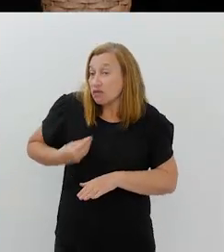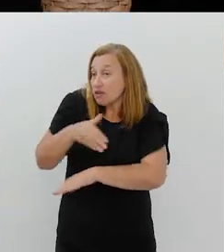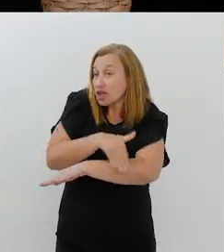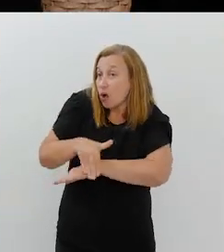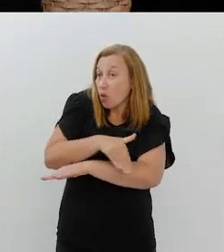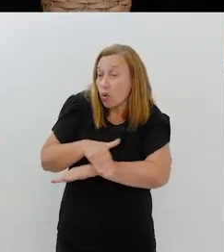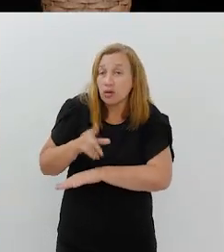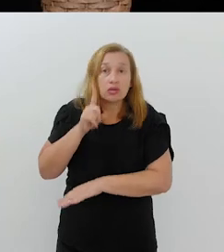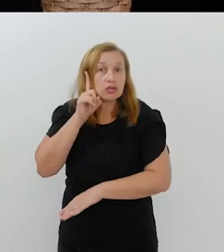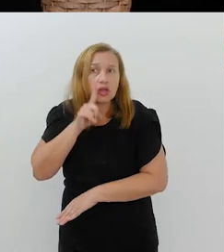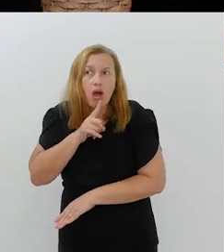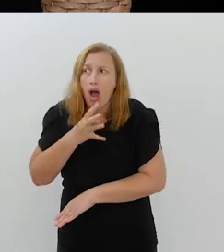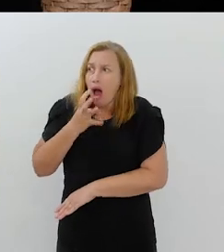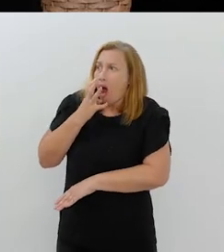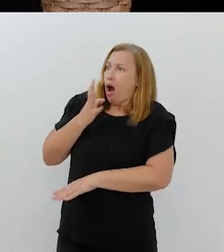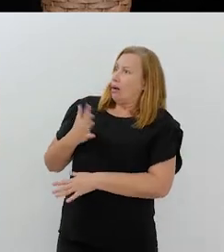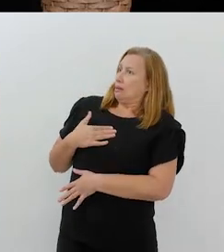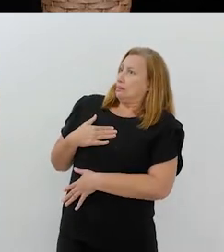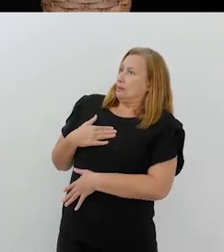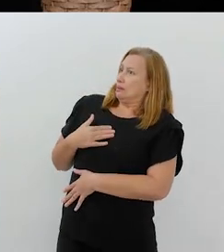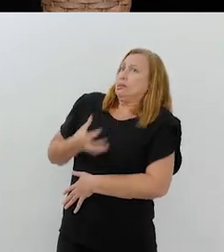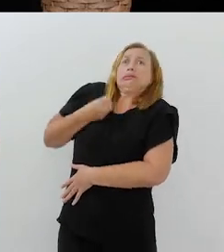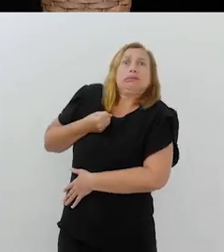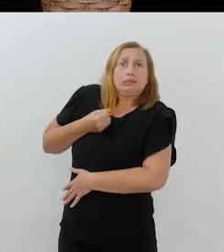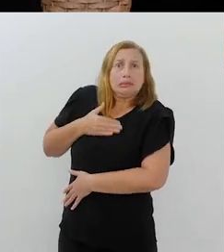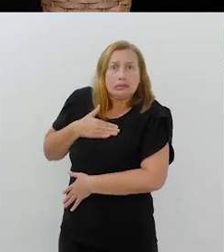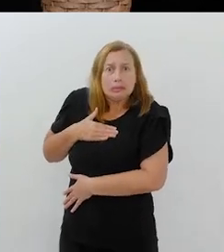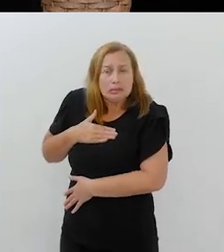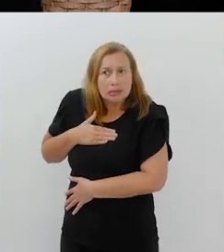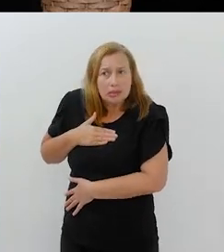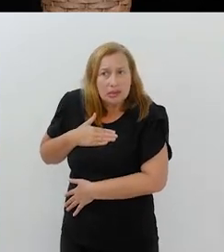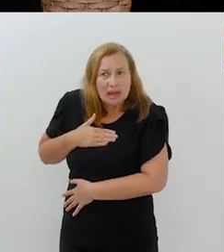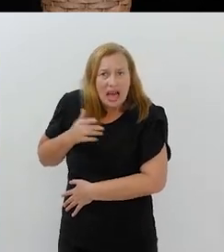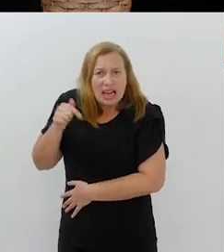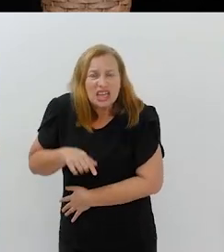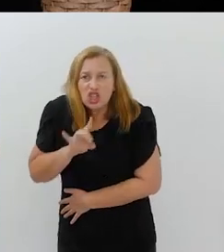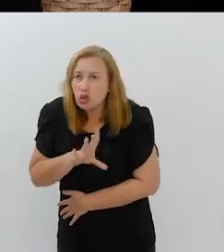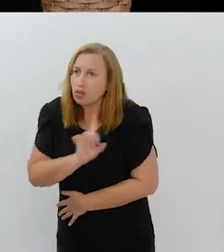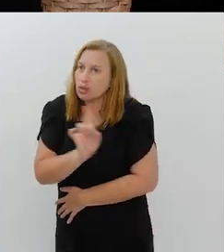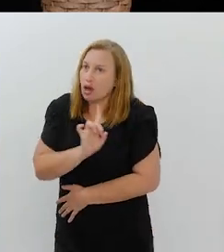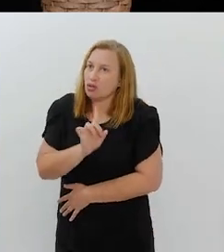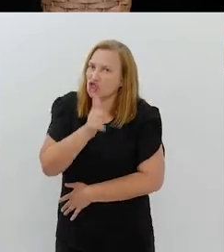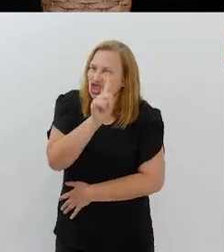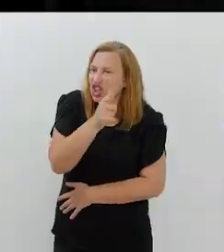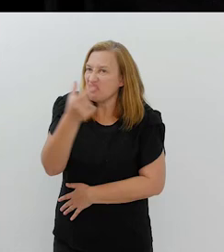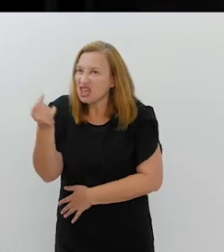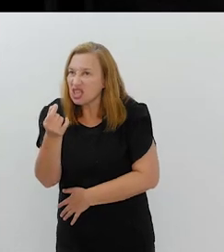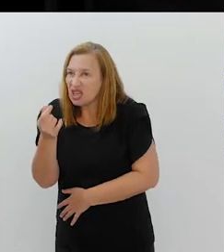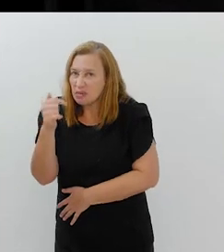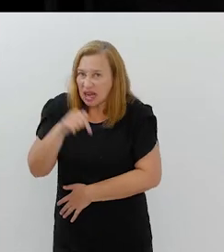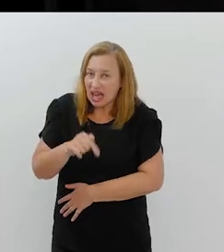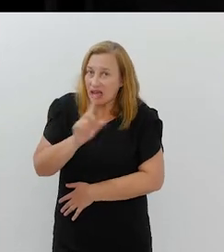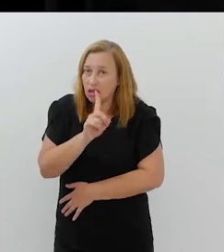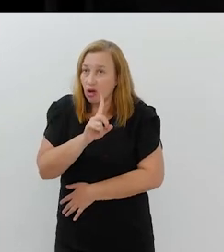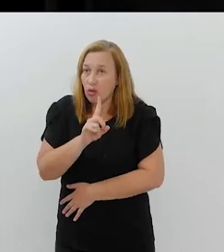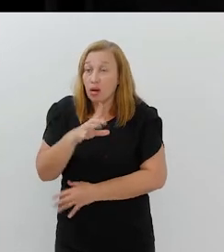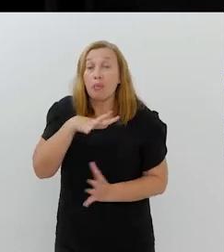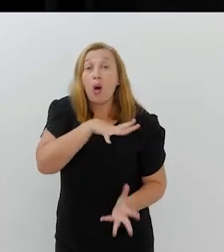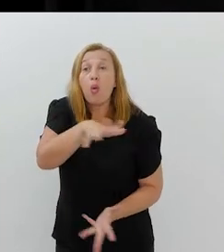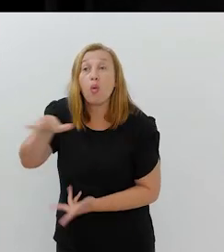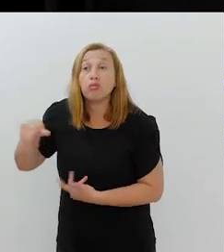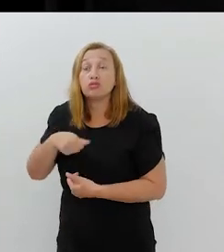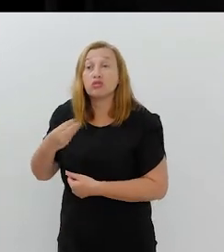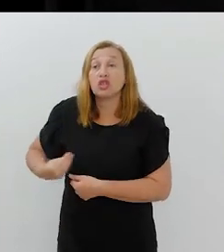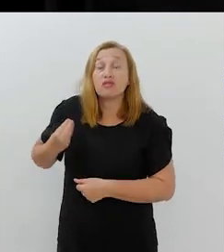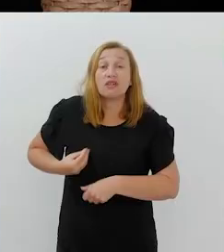de moradores em situação de rua nos Estados Unidos, fiquei espantada. Então, não é só aqui. só aqui. Mas, se o G20 também